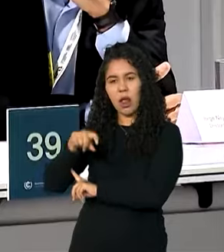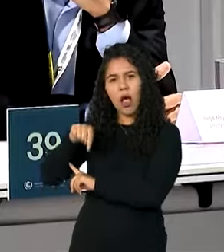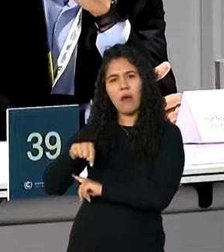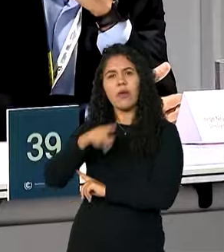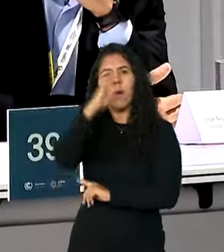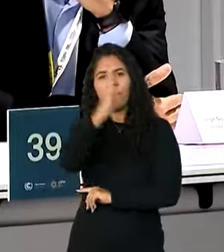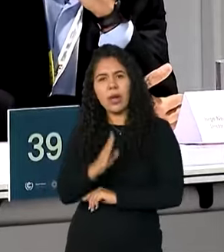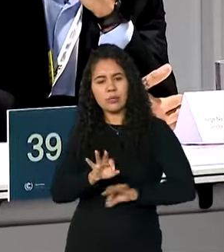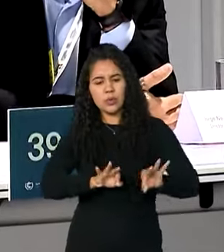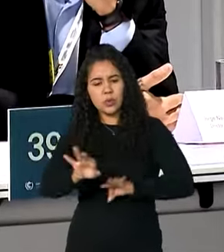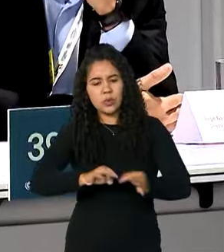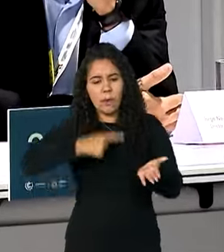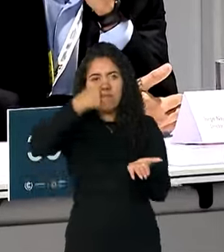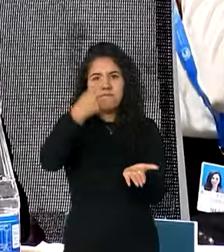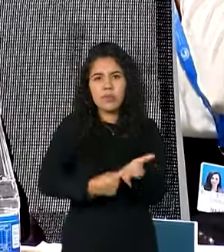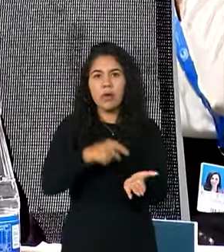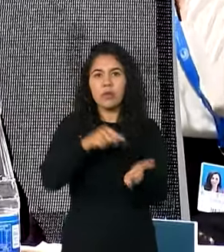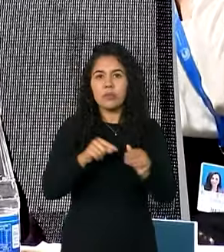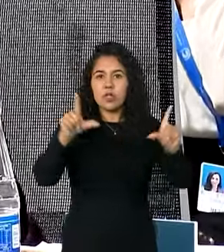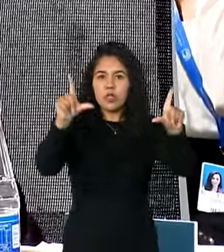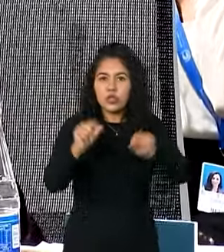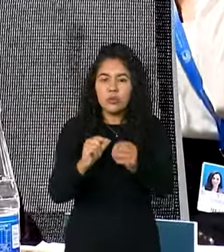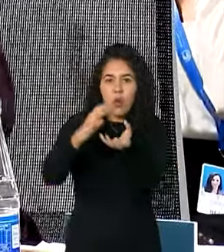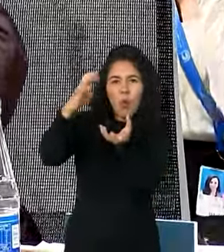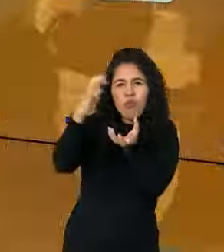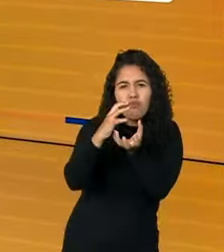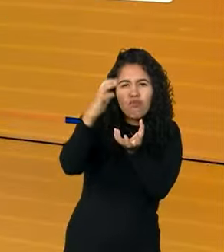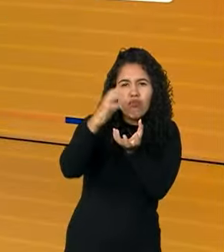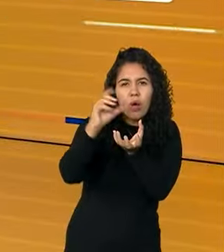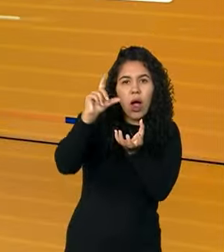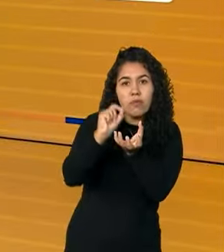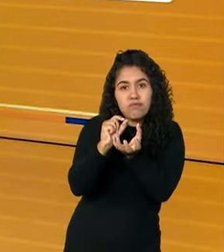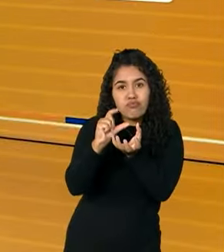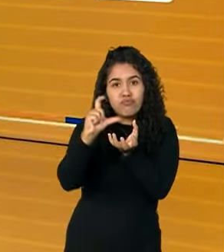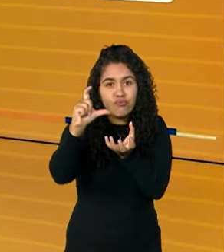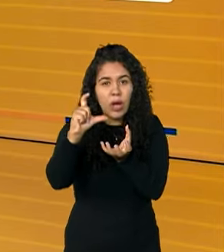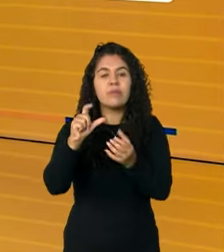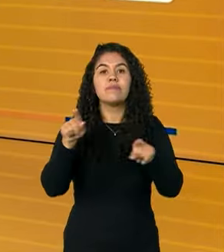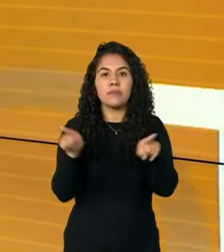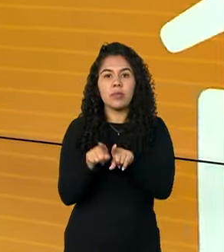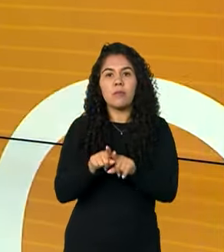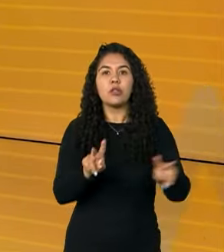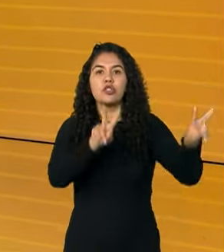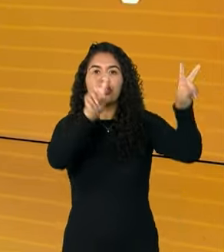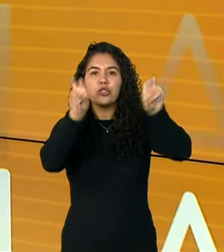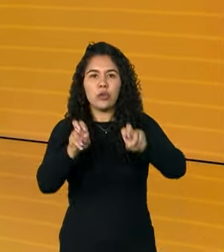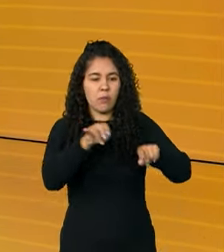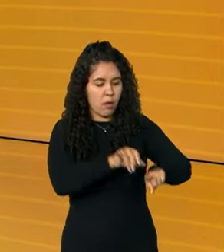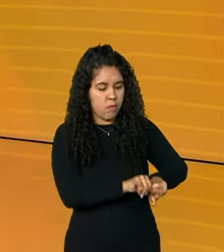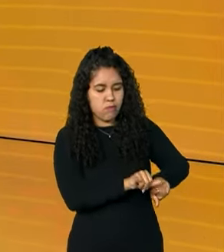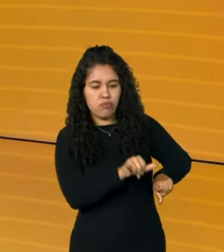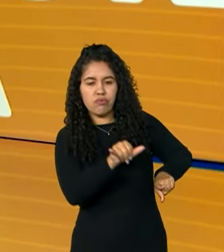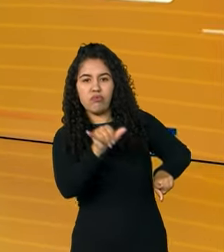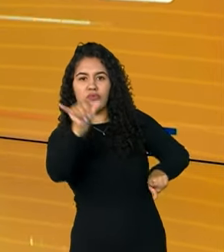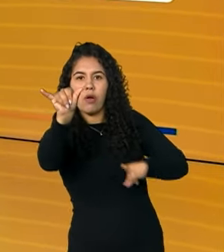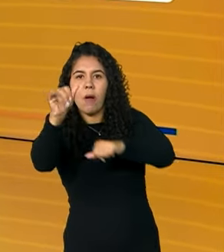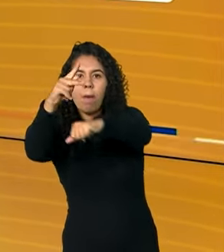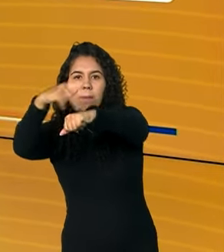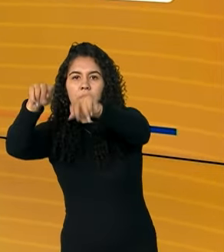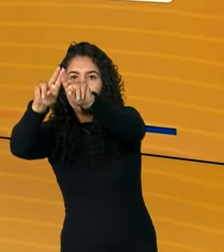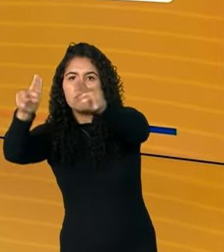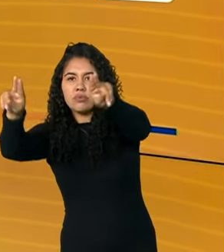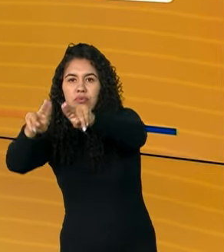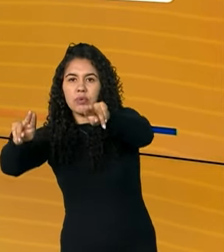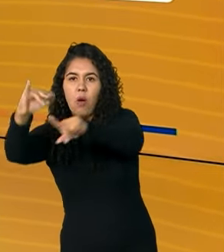a meta de reduzir emissões de gases do efeito estufa. Mais um voo de repatriação do Líbano chega ao Brasil.